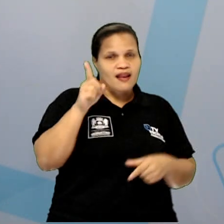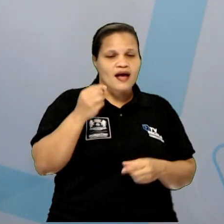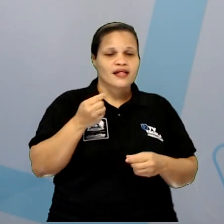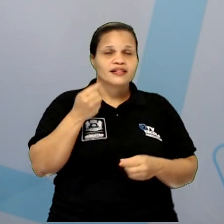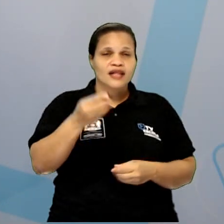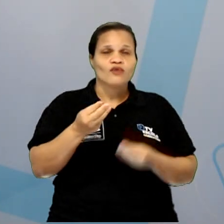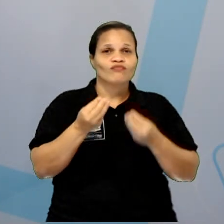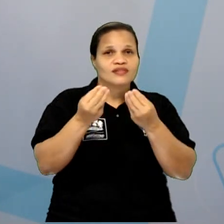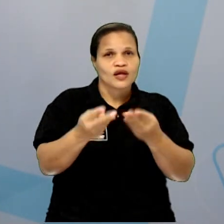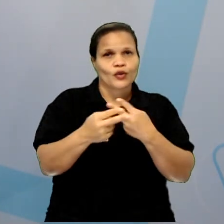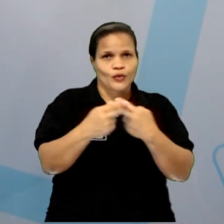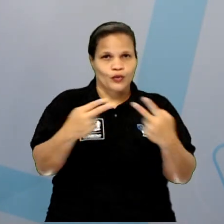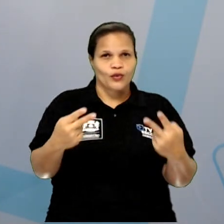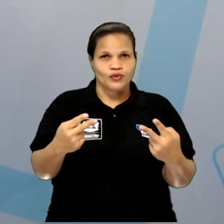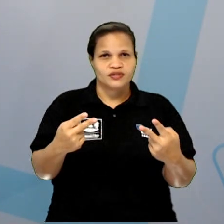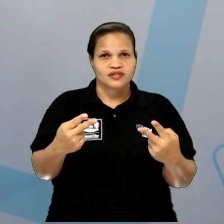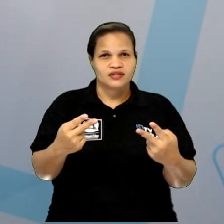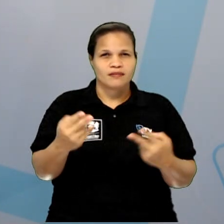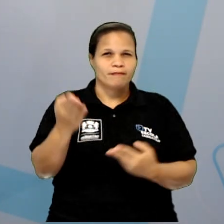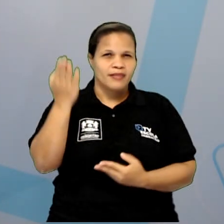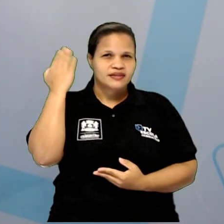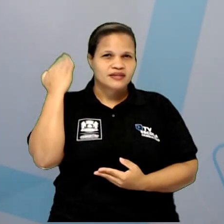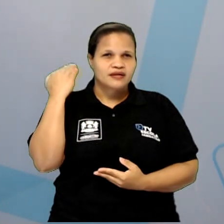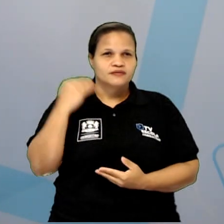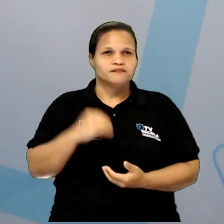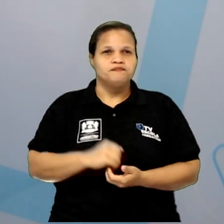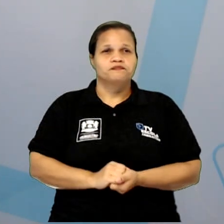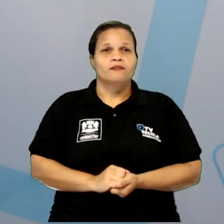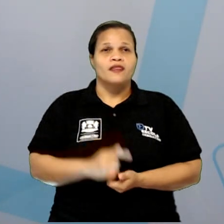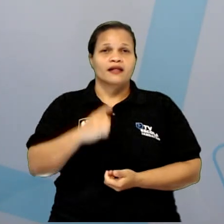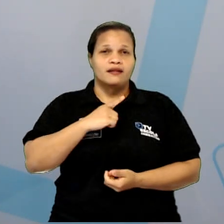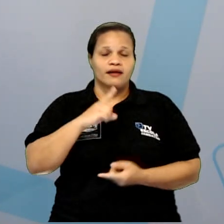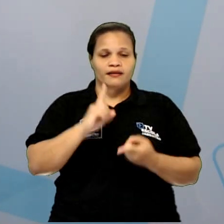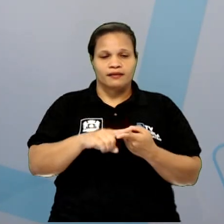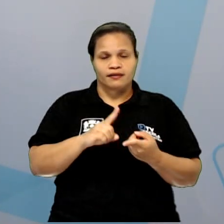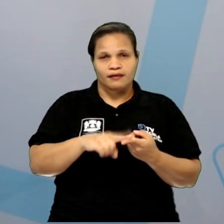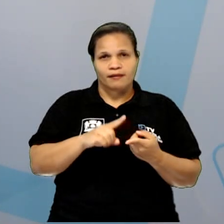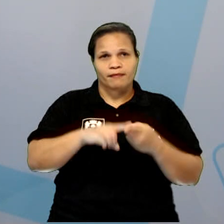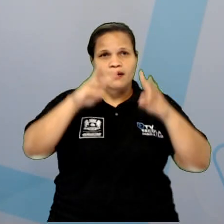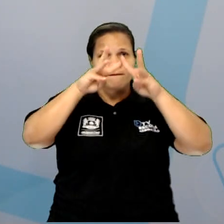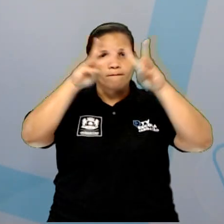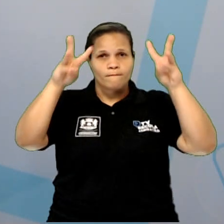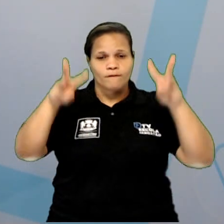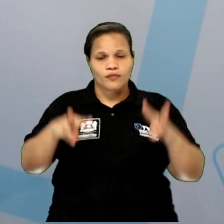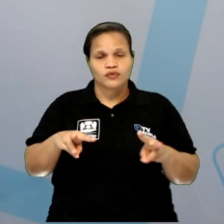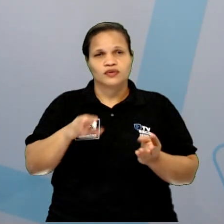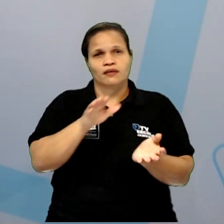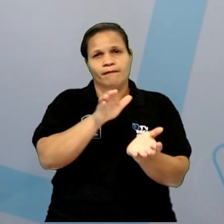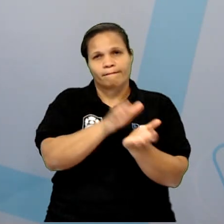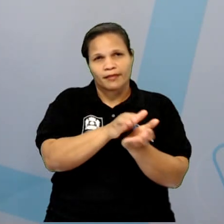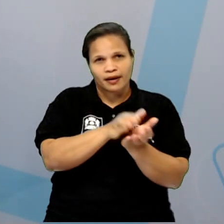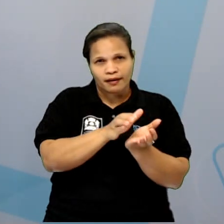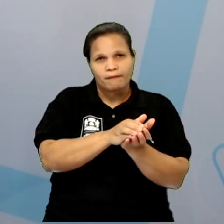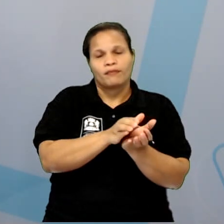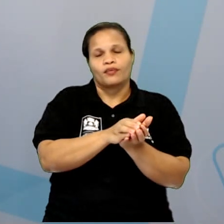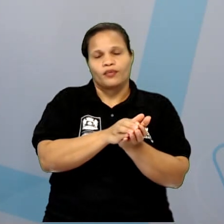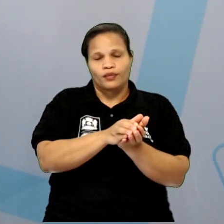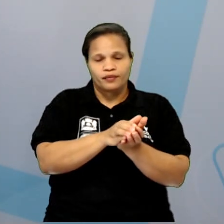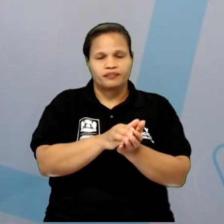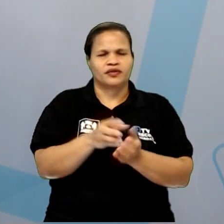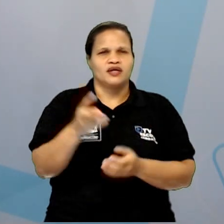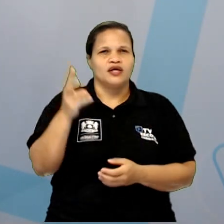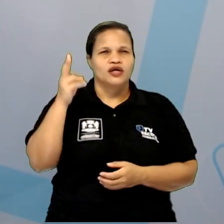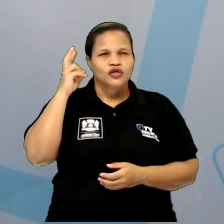Nós temos aqui o Museu do Estado de Pernambuco. Esse museu é museu histórico. É a ex